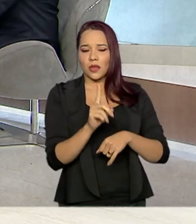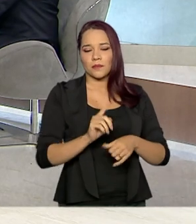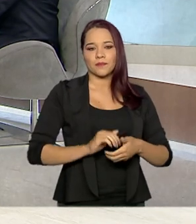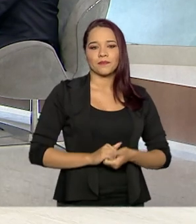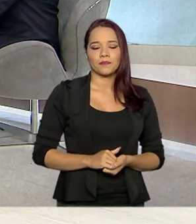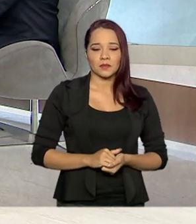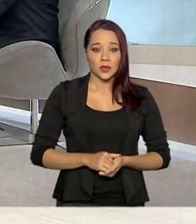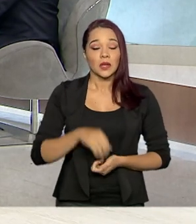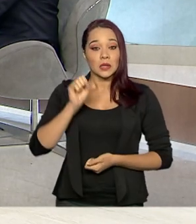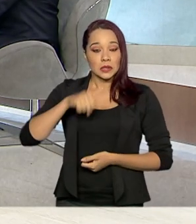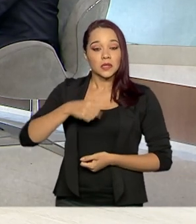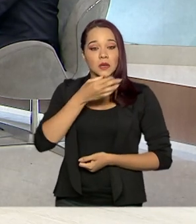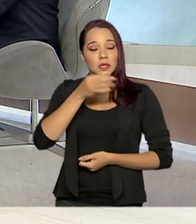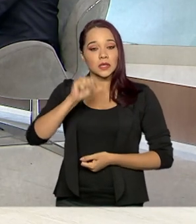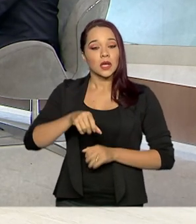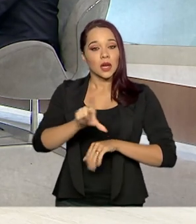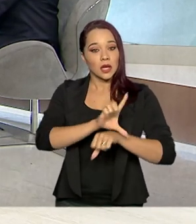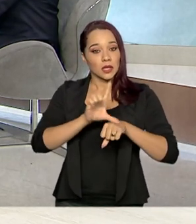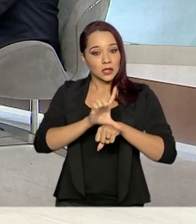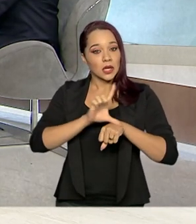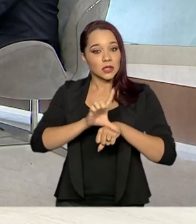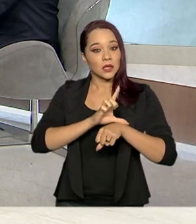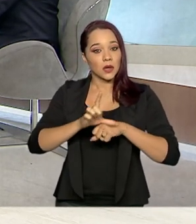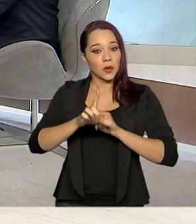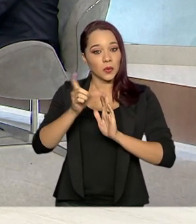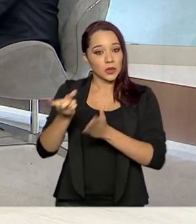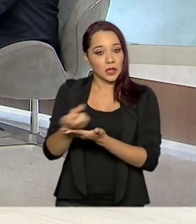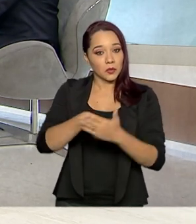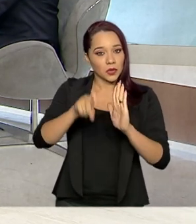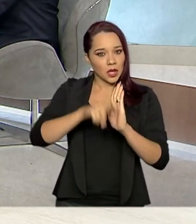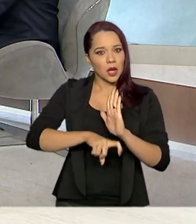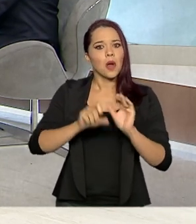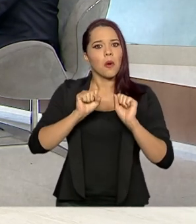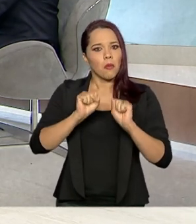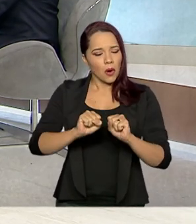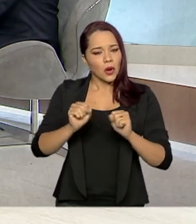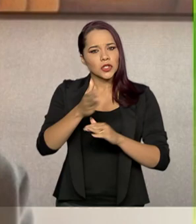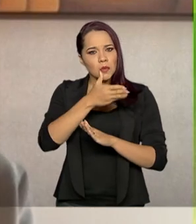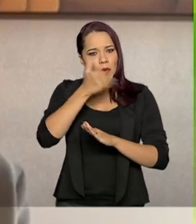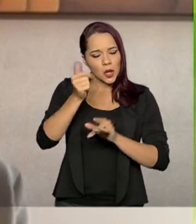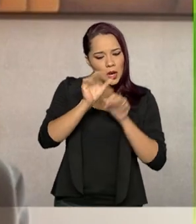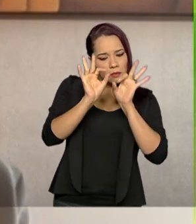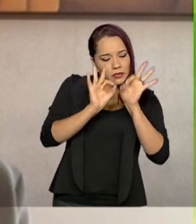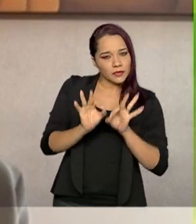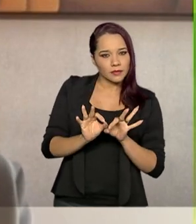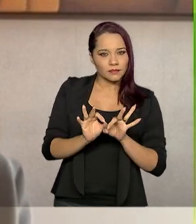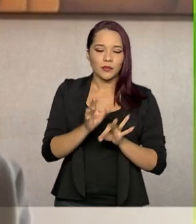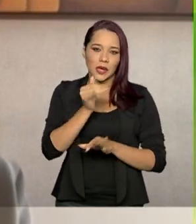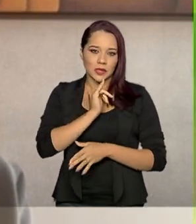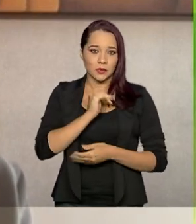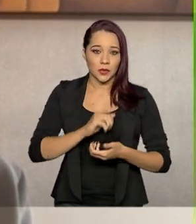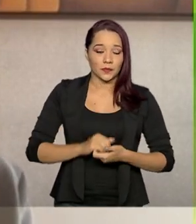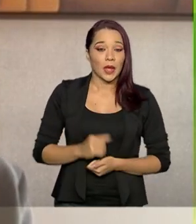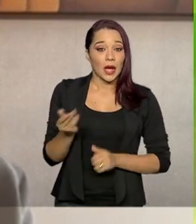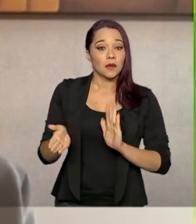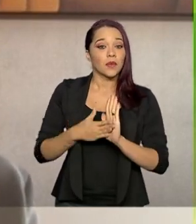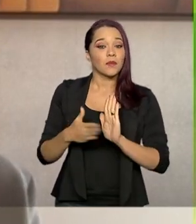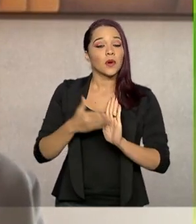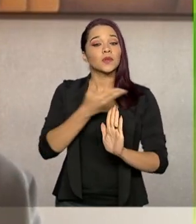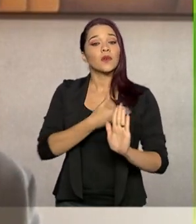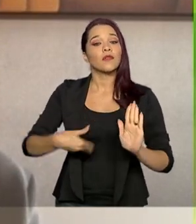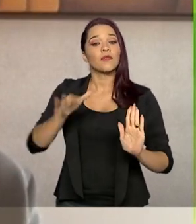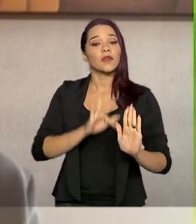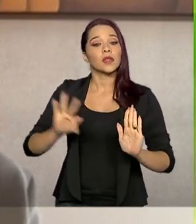Sim, eu acho que sim. acho que a legislação tributária, ela pode sofrer melhorias. Então, eu vou te dar um exemplo, essa proposta do governo